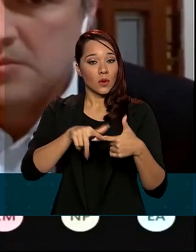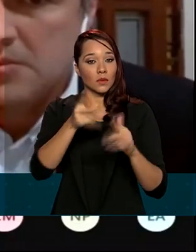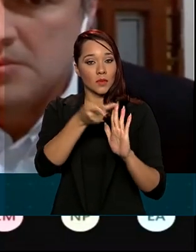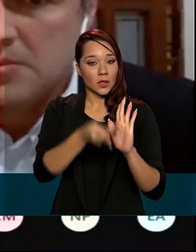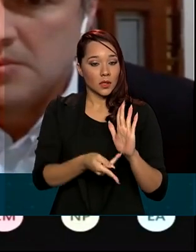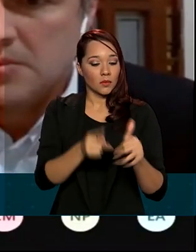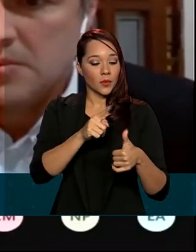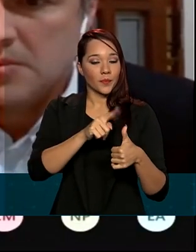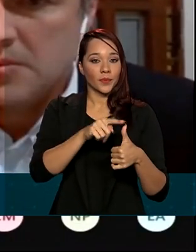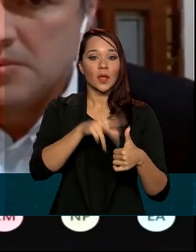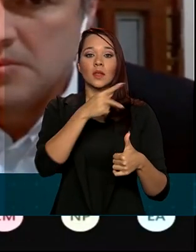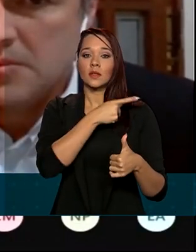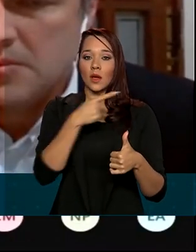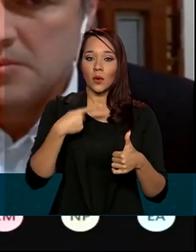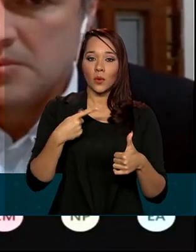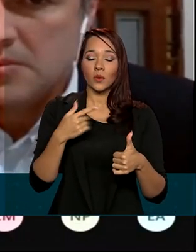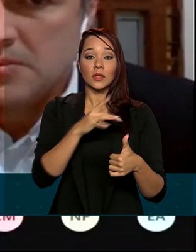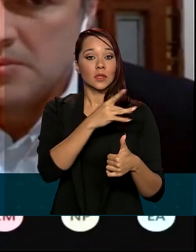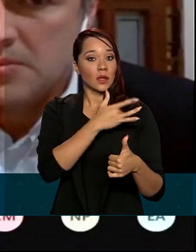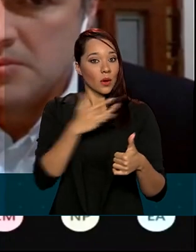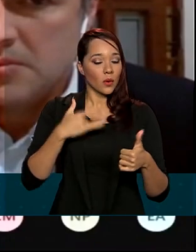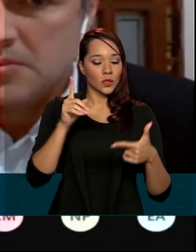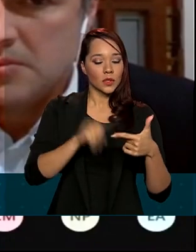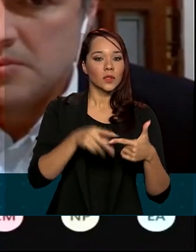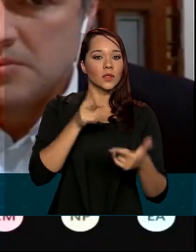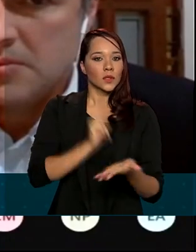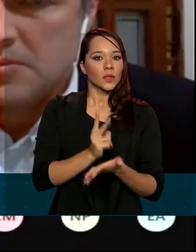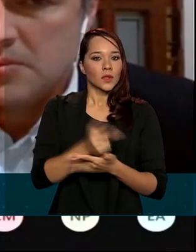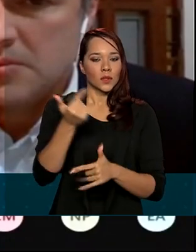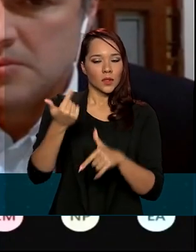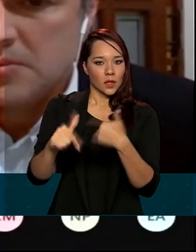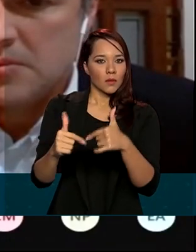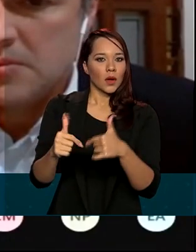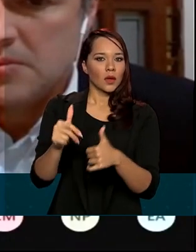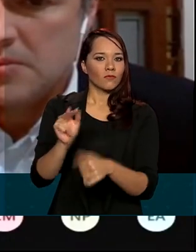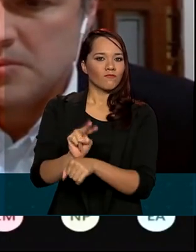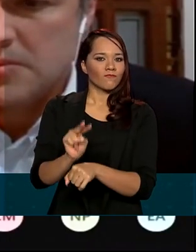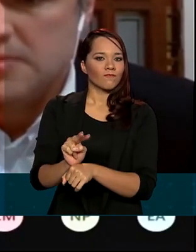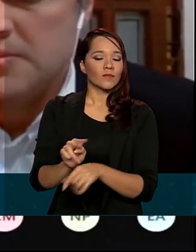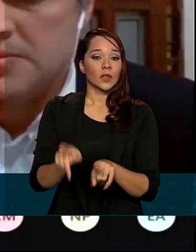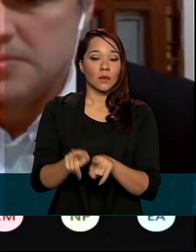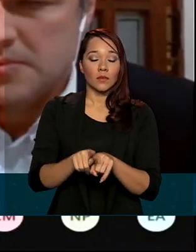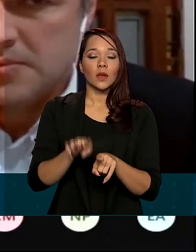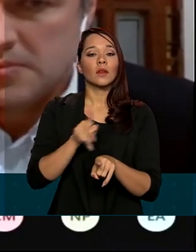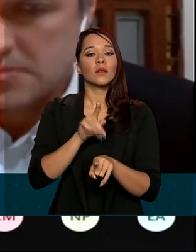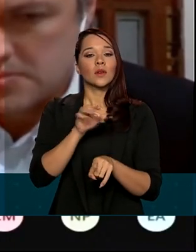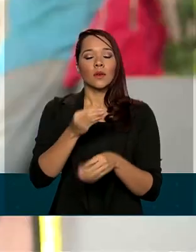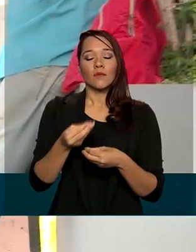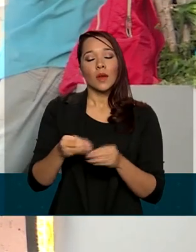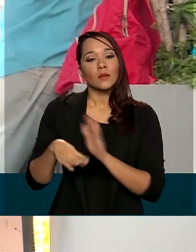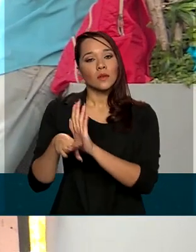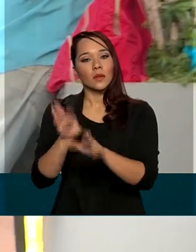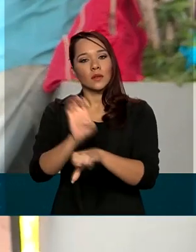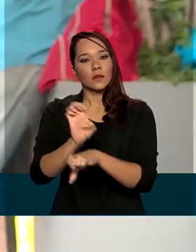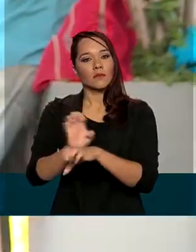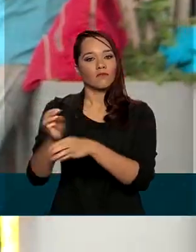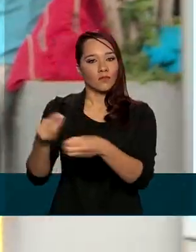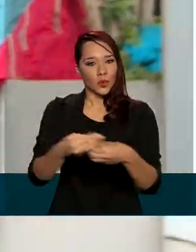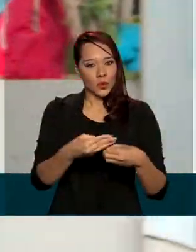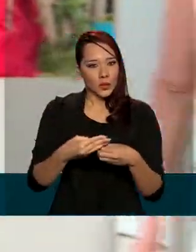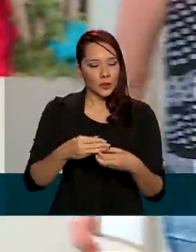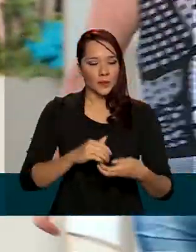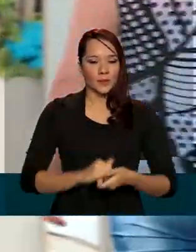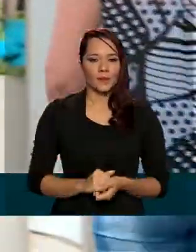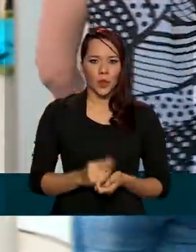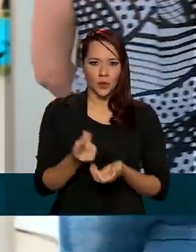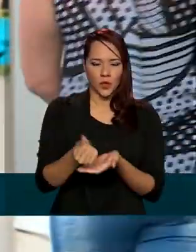saúde e manutenção do emprego. É verdadeiro para a União, é verdadeiro também para estados e municípios. Além dos repasses,